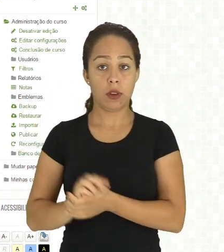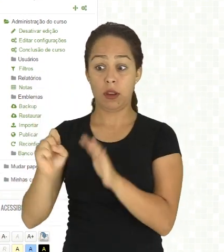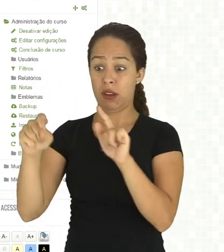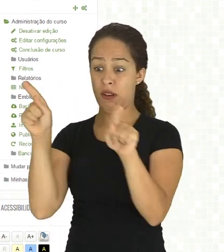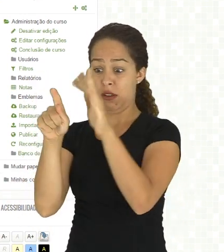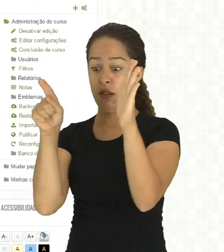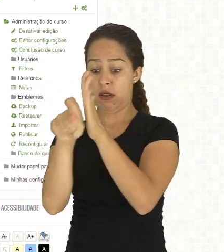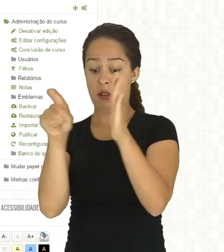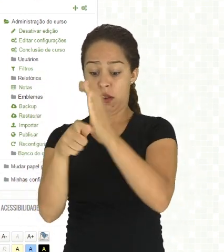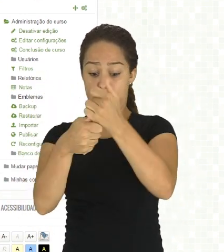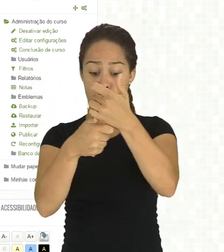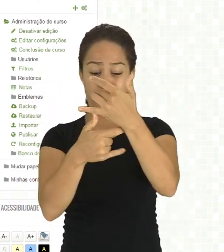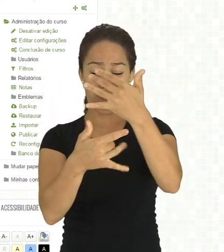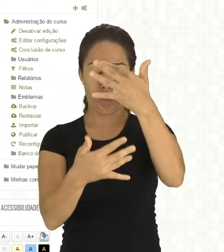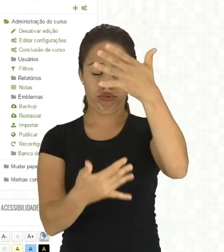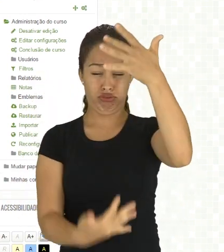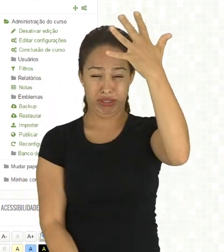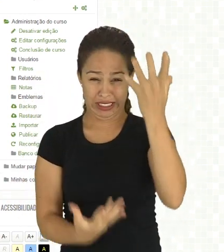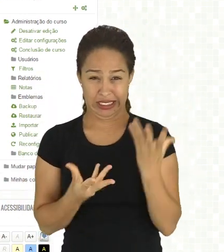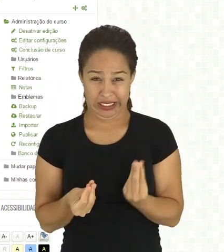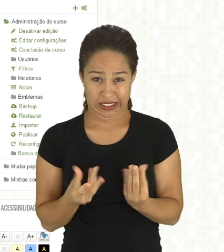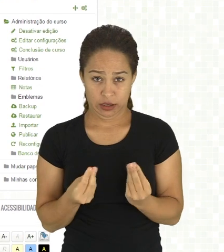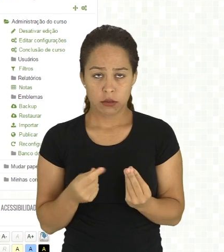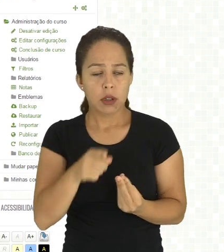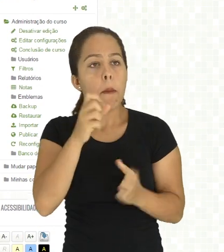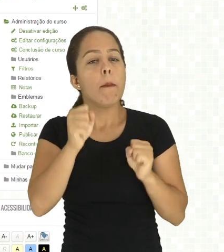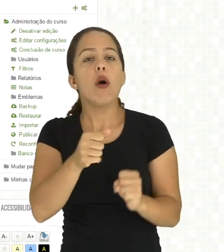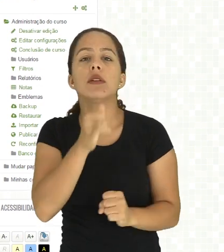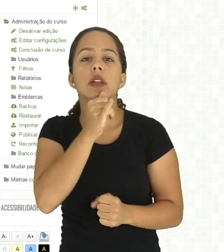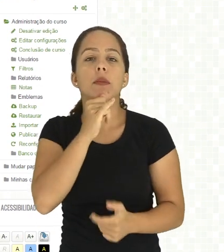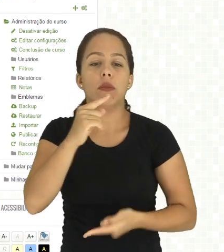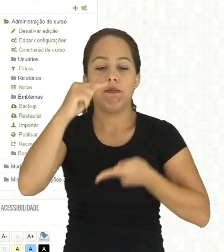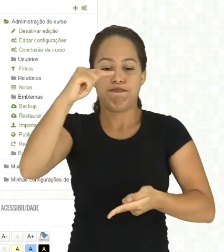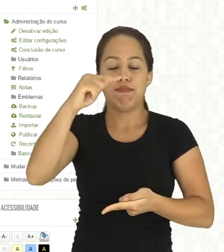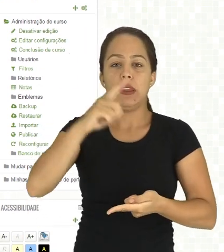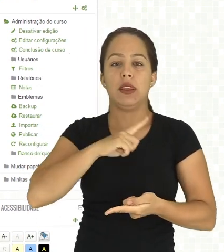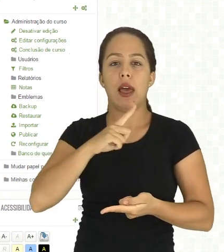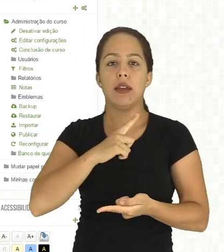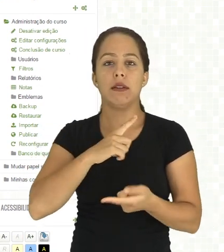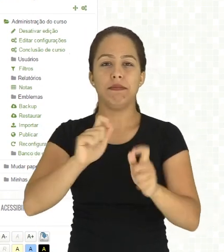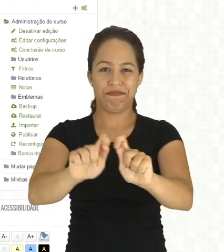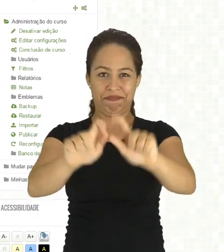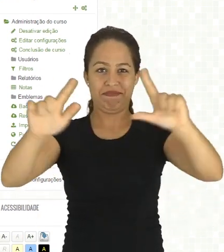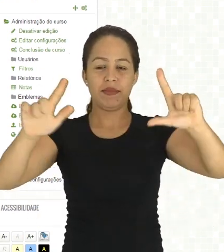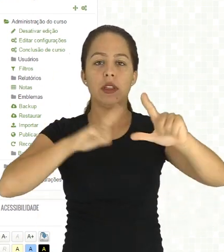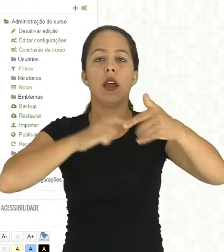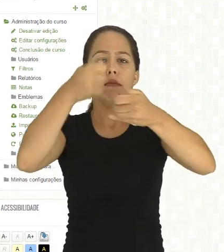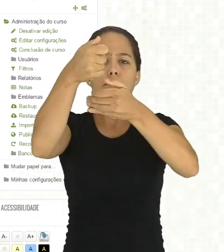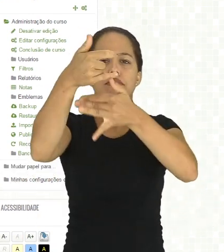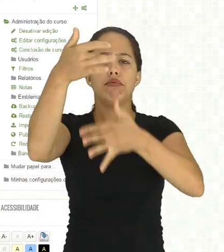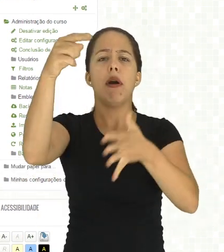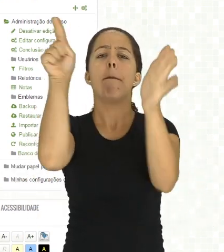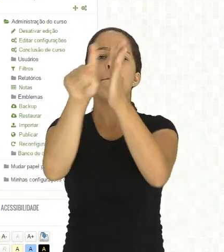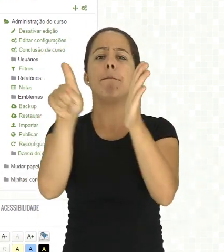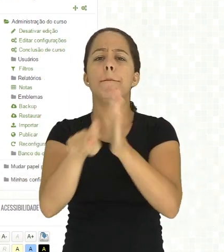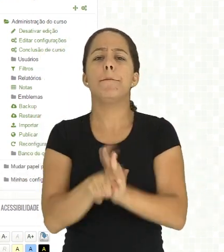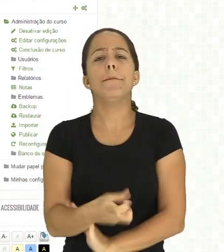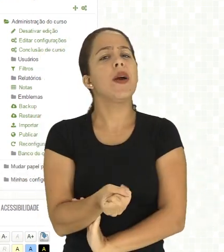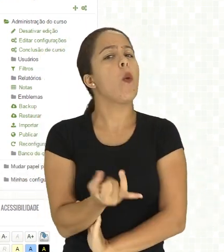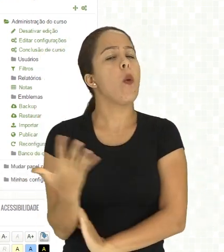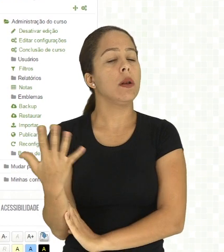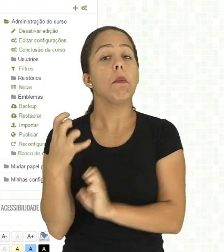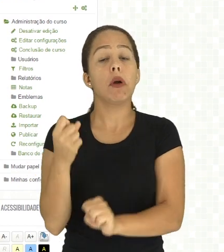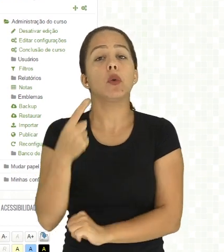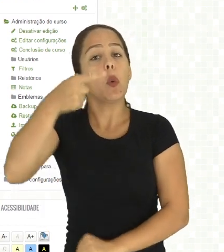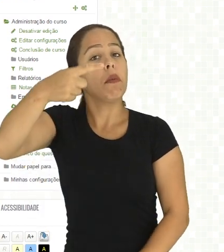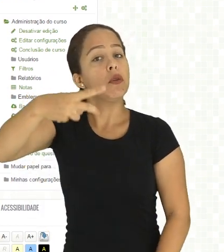questionário tem muitas questões, você pode definir quantas questões aparecem por página. Então, aqui aparece uma pergunta por página, duas,